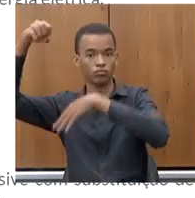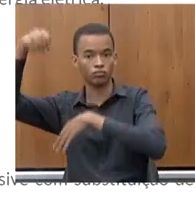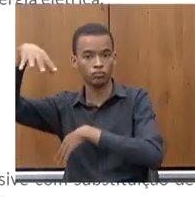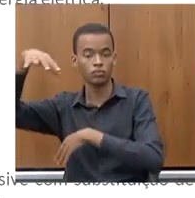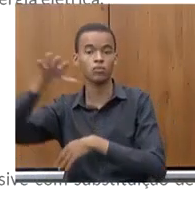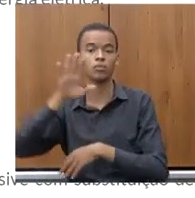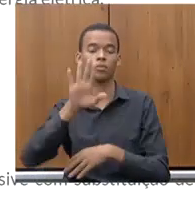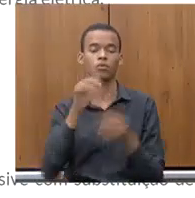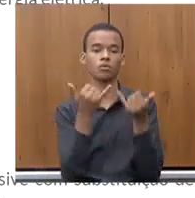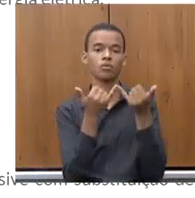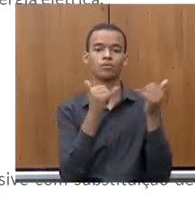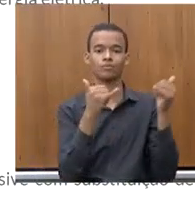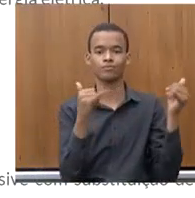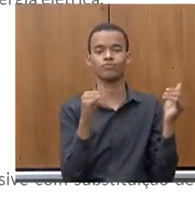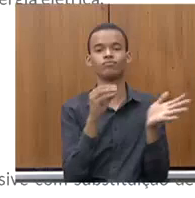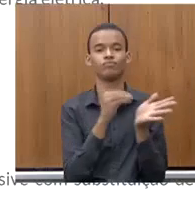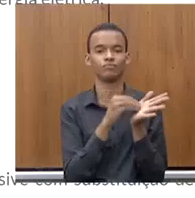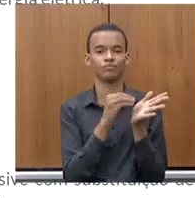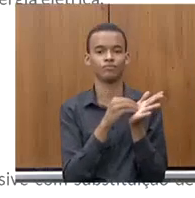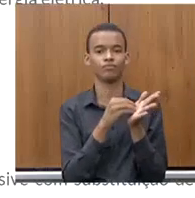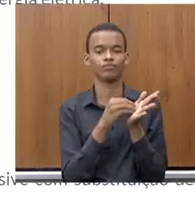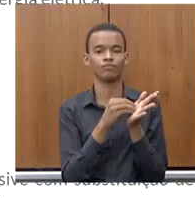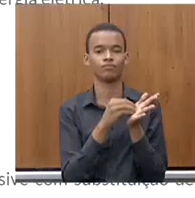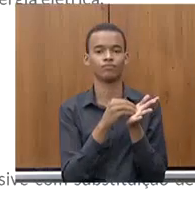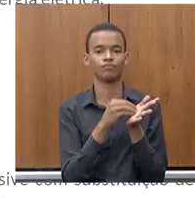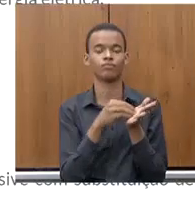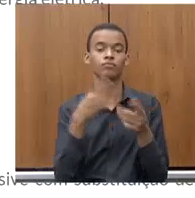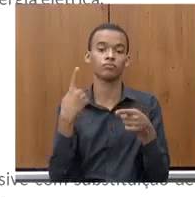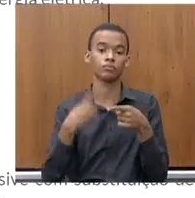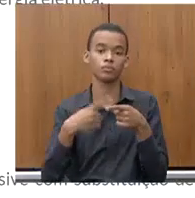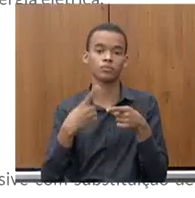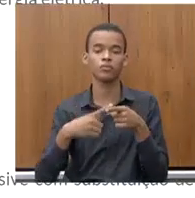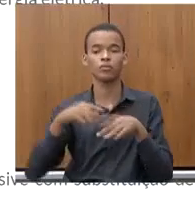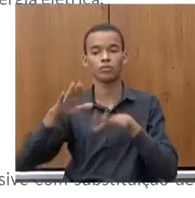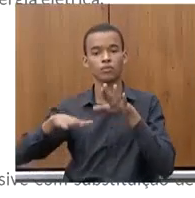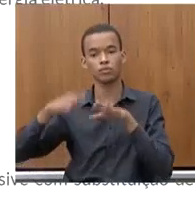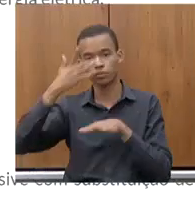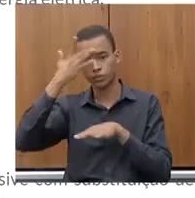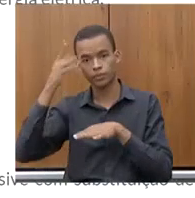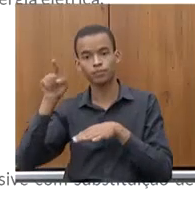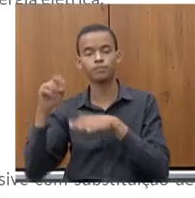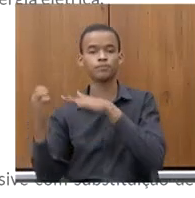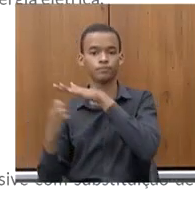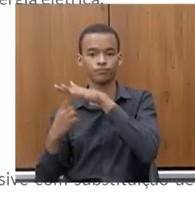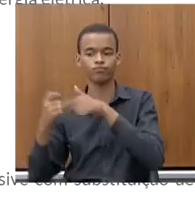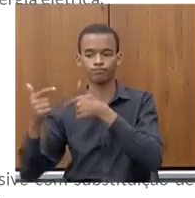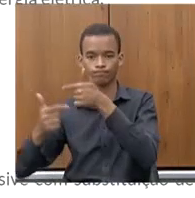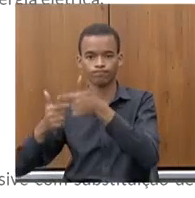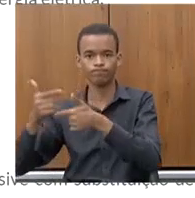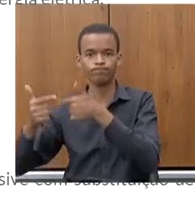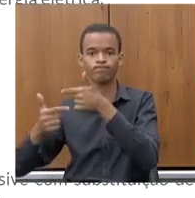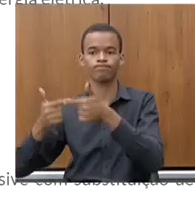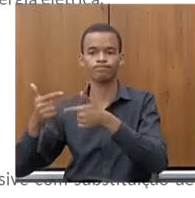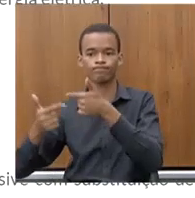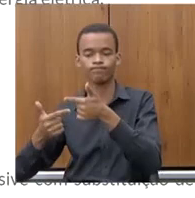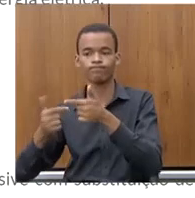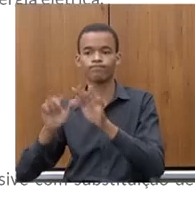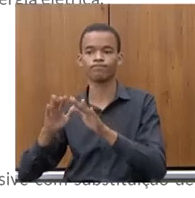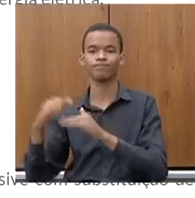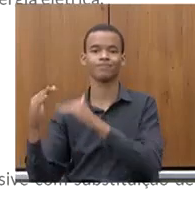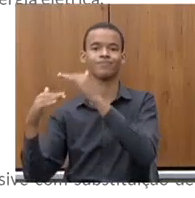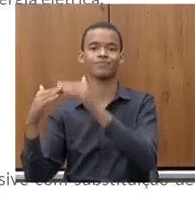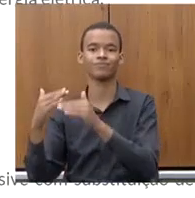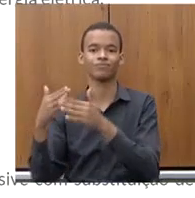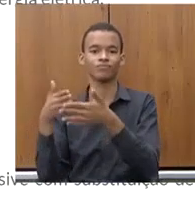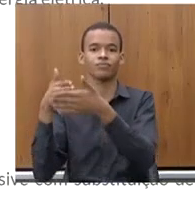Às vezes, o produtor ali não conseguia avançar em mecanismos de produção mais eficientes, de